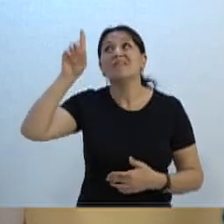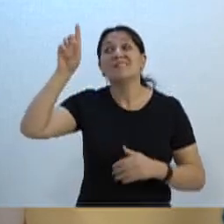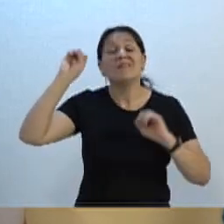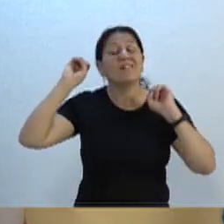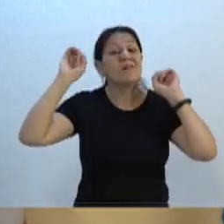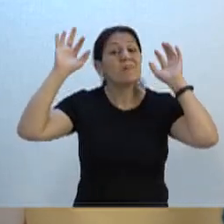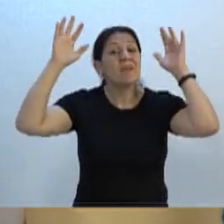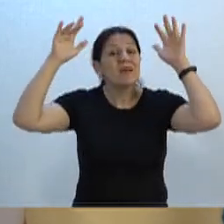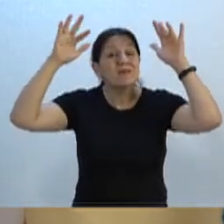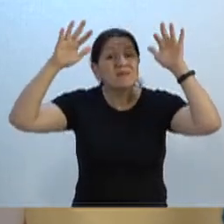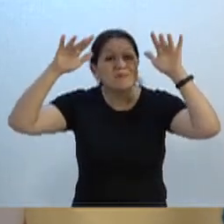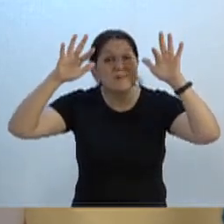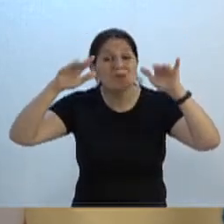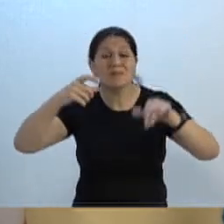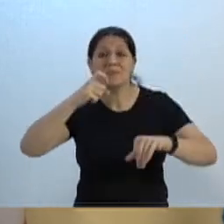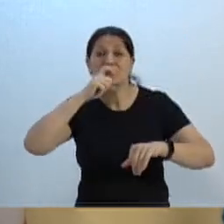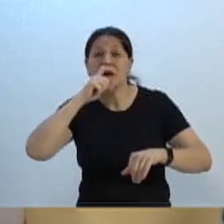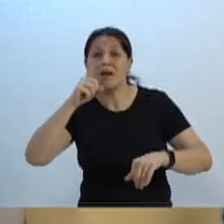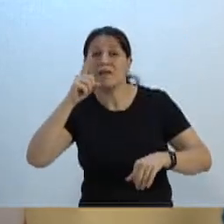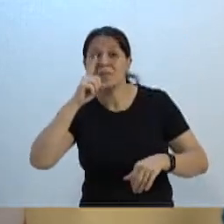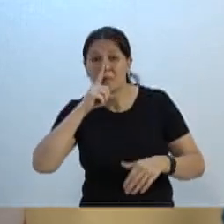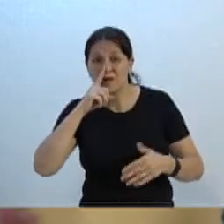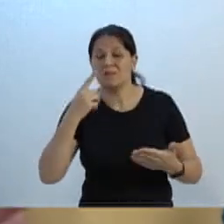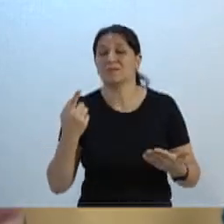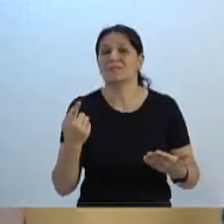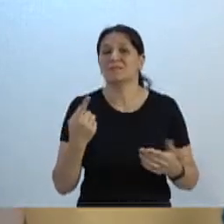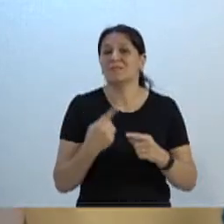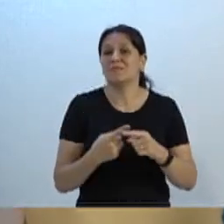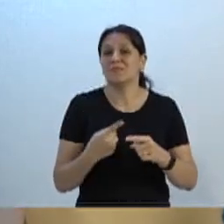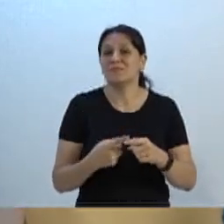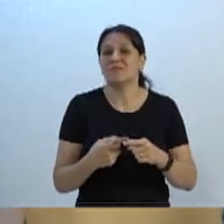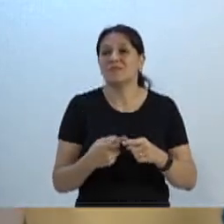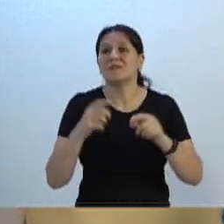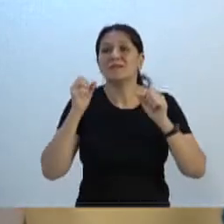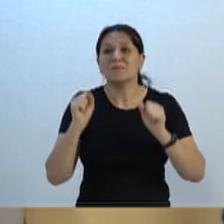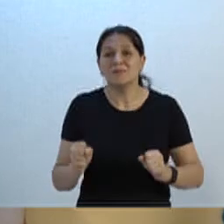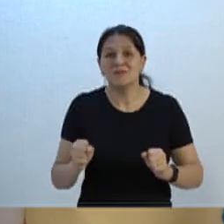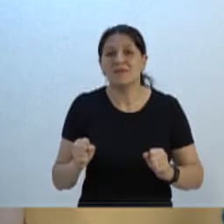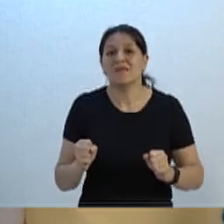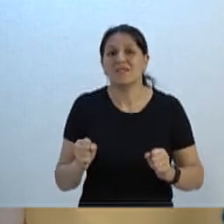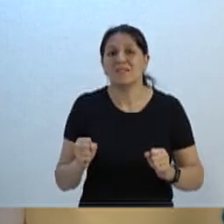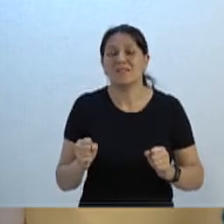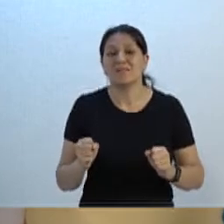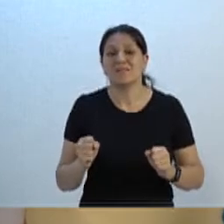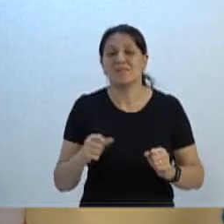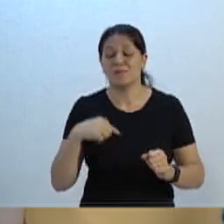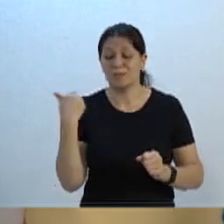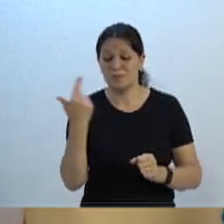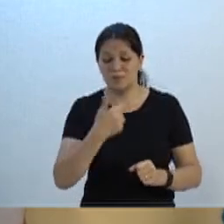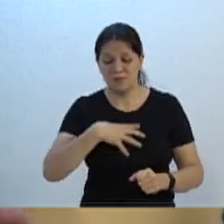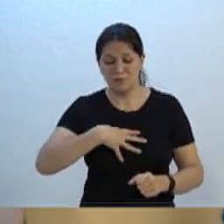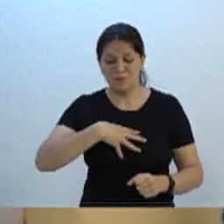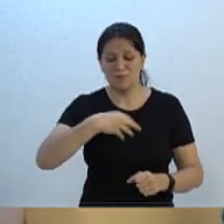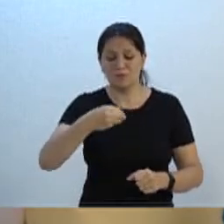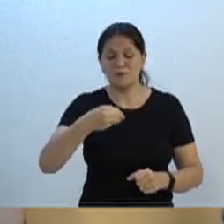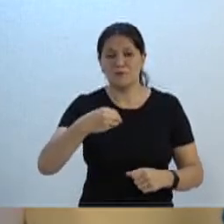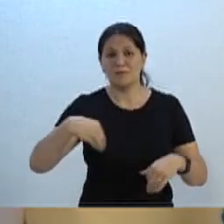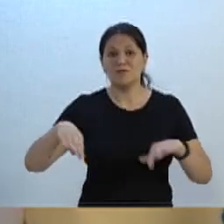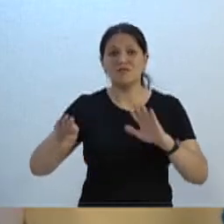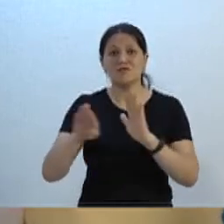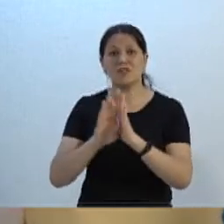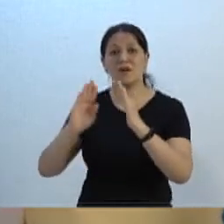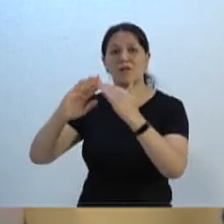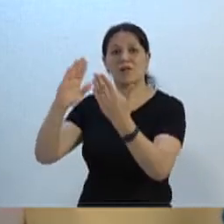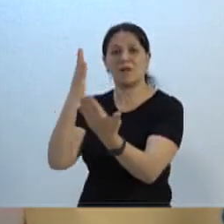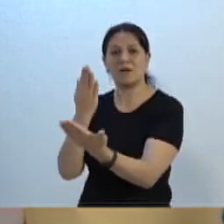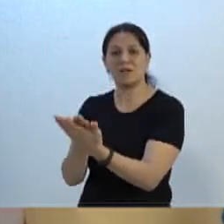nós, os pais e as mães, para poder deixar os nossos filhos em condições de chegarem na escola